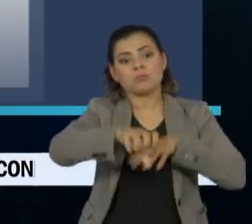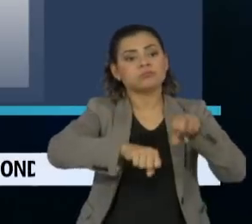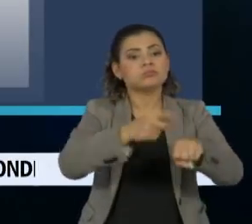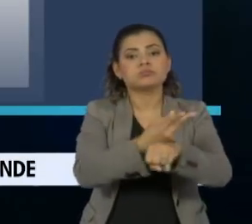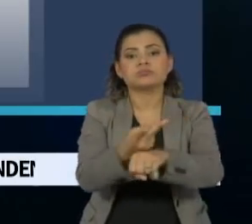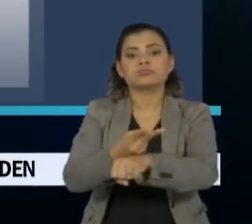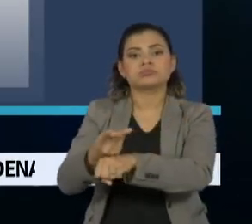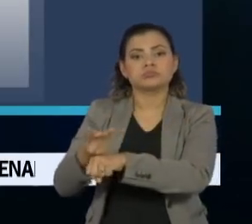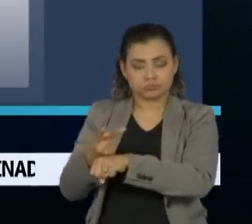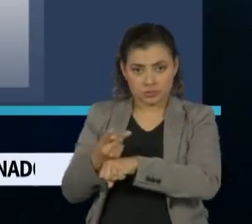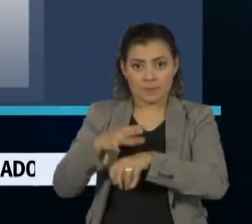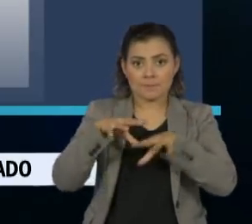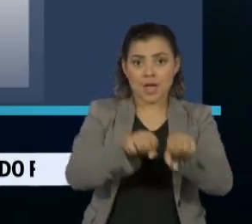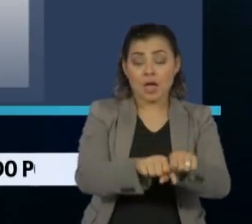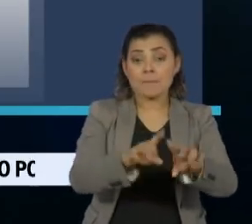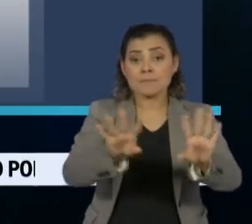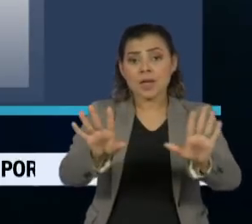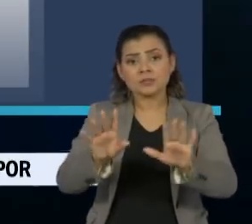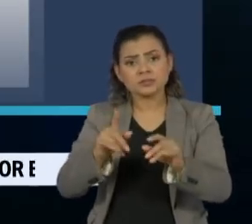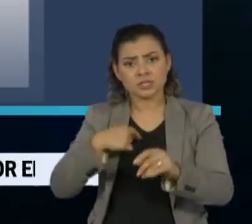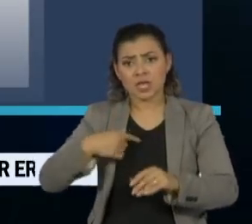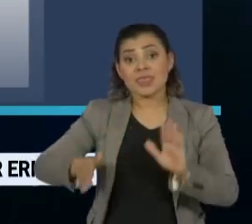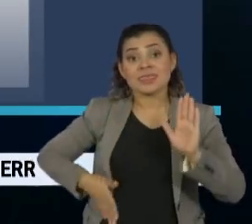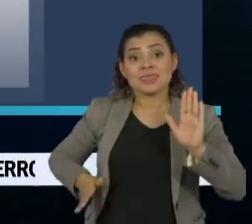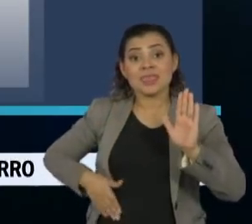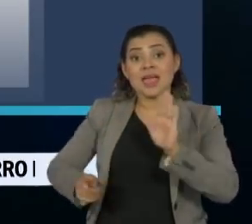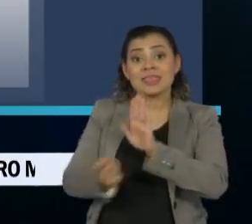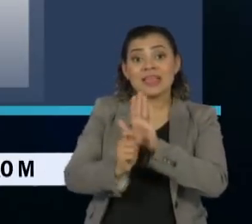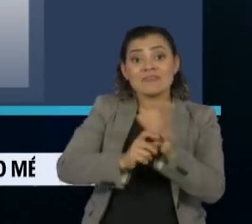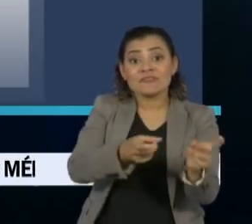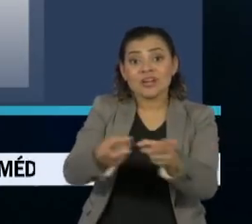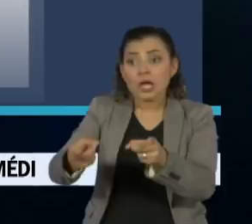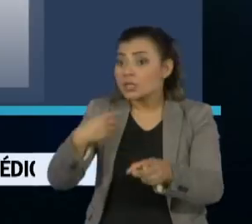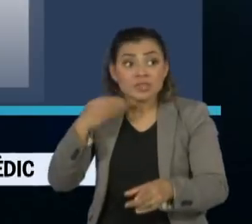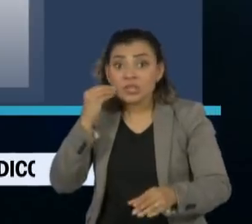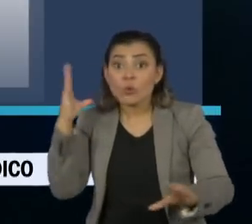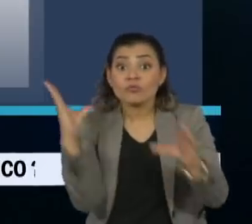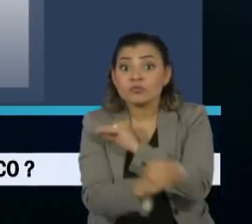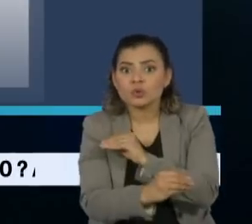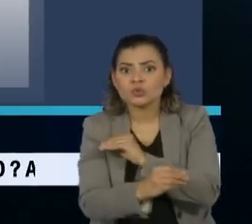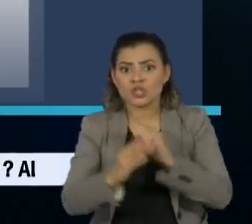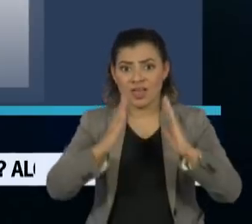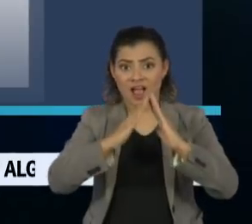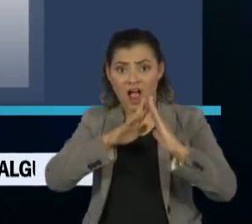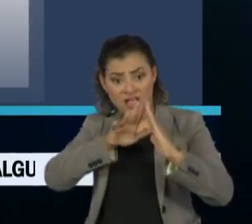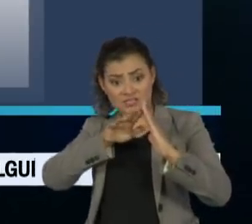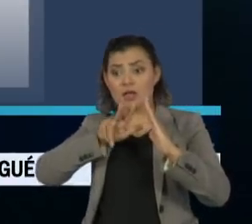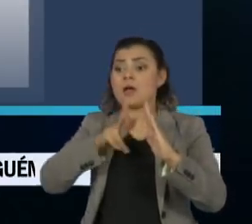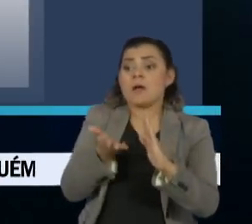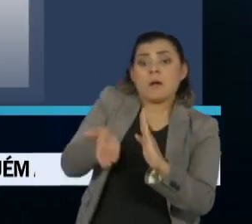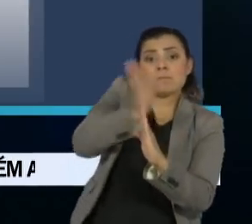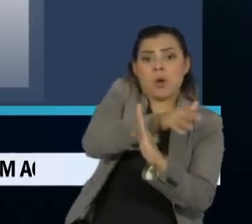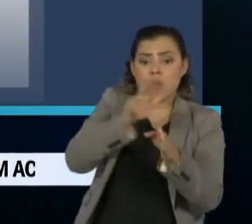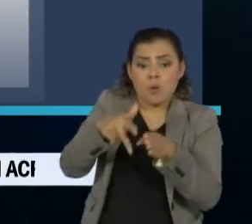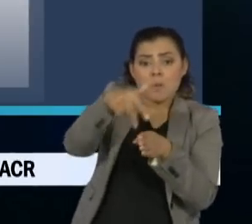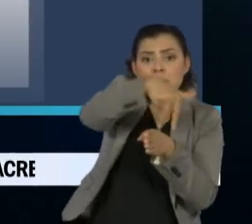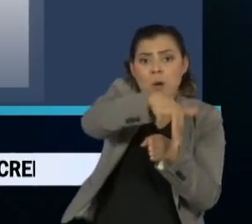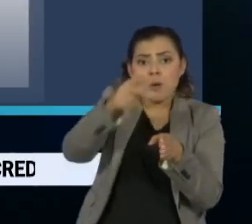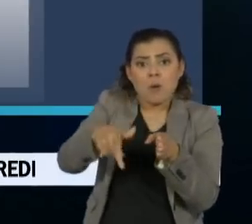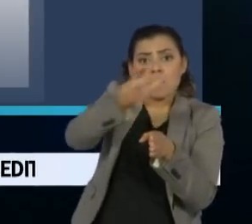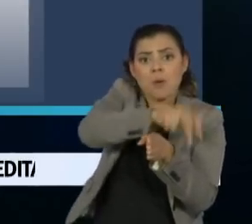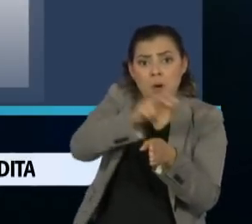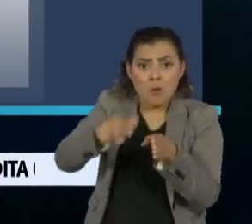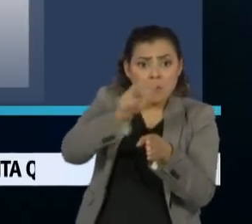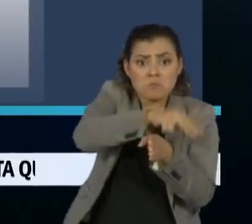e apreensão. Seguranças dos traficantes tentaram fugir pulando o muro de uma casa. Ainda segundo a nota, eles